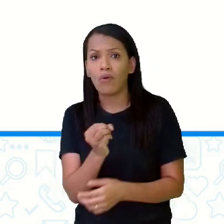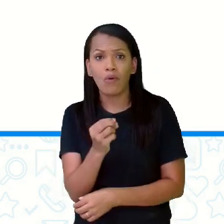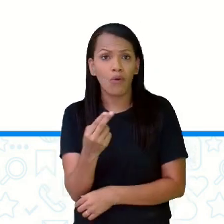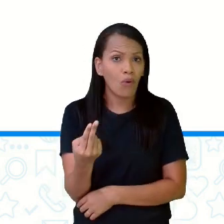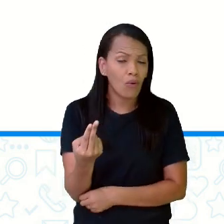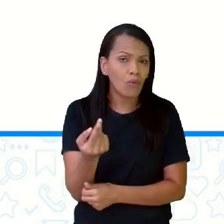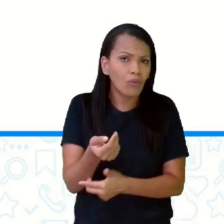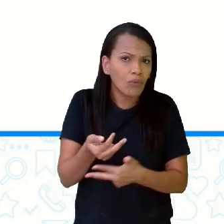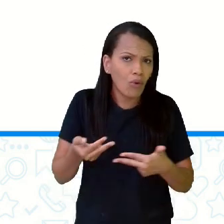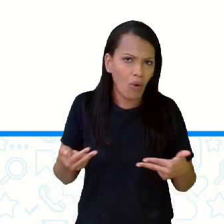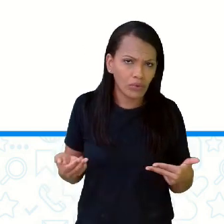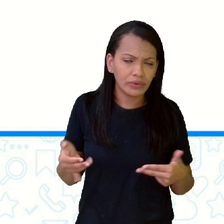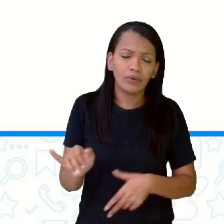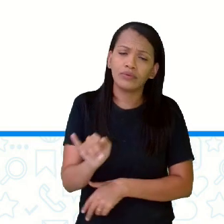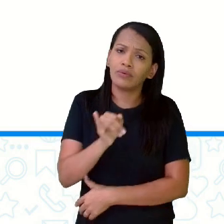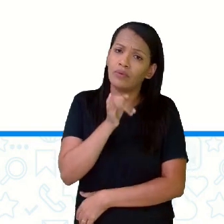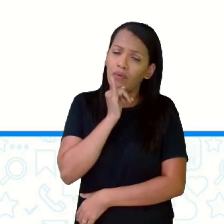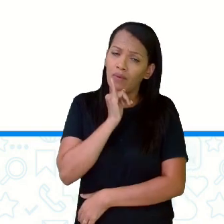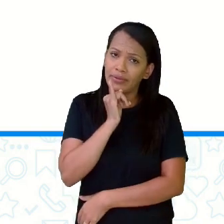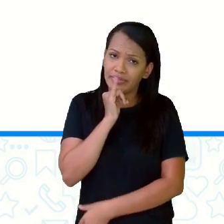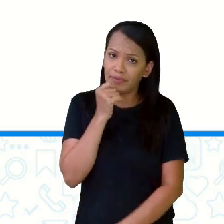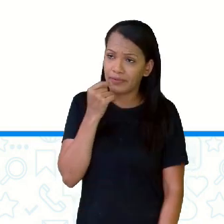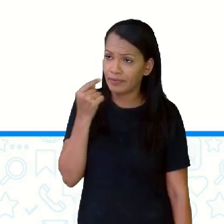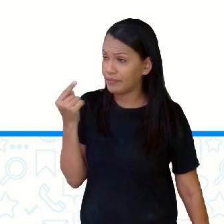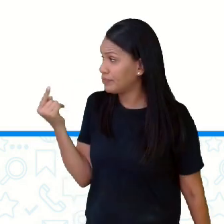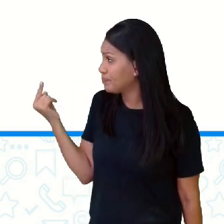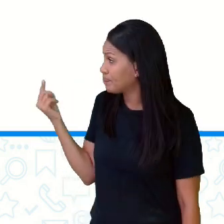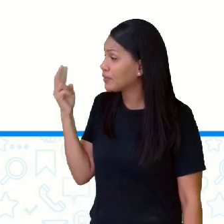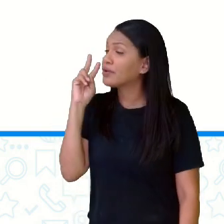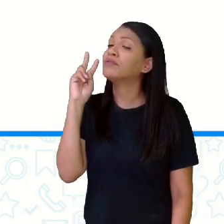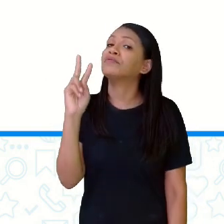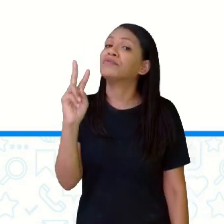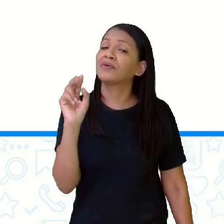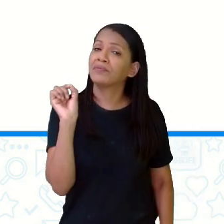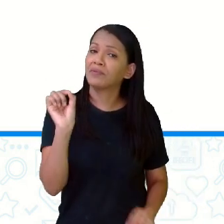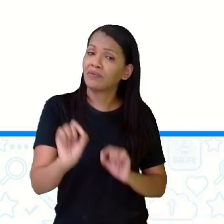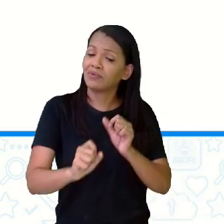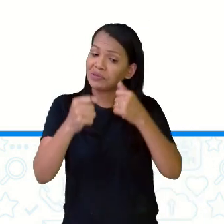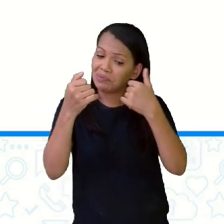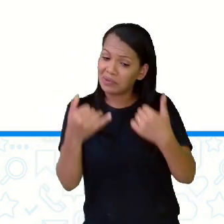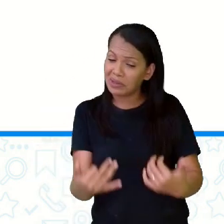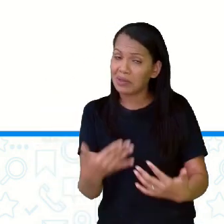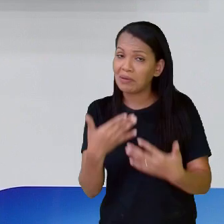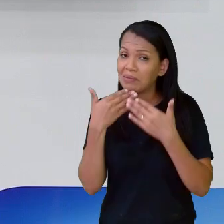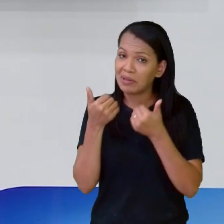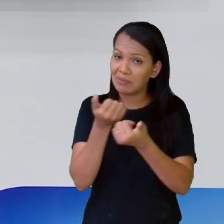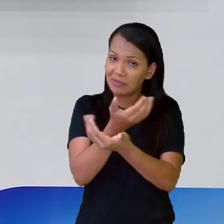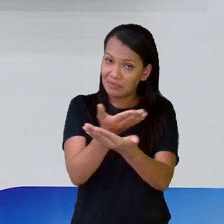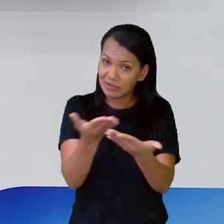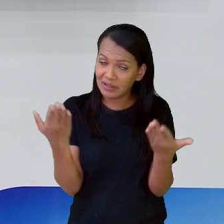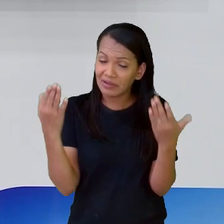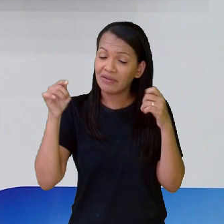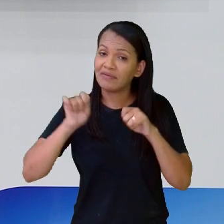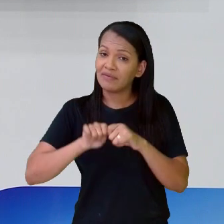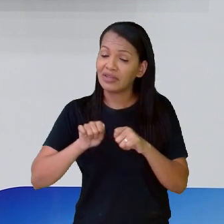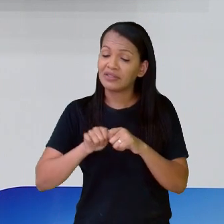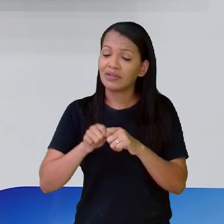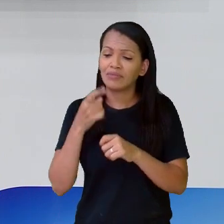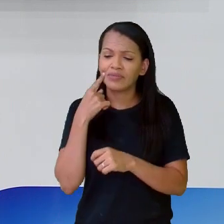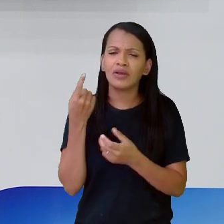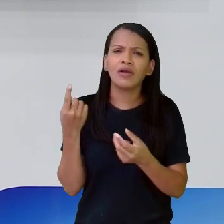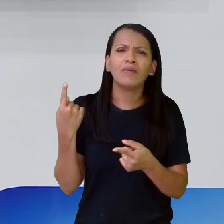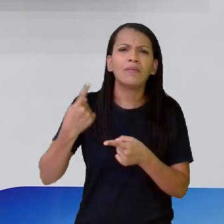a gente vai aí, nos exemplos a seguir, vai ver isso, eu vou explicar melhor sobre isso, você vai fazer essa observação.